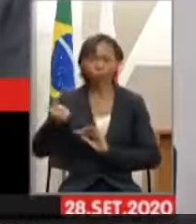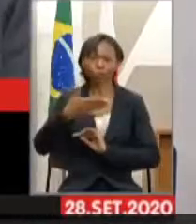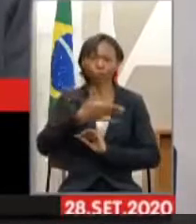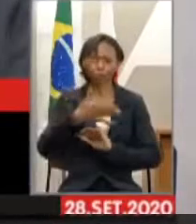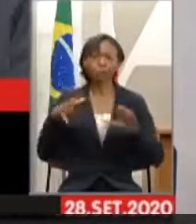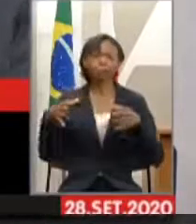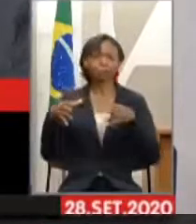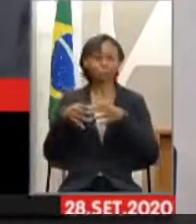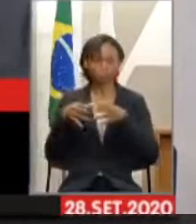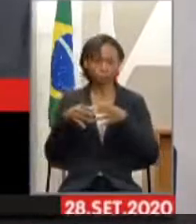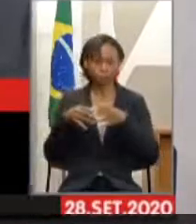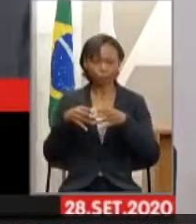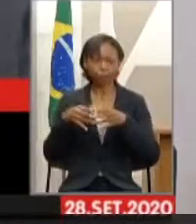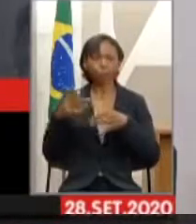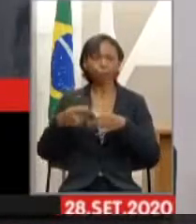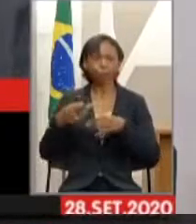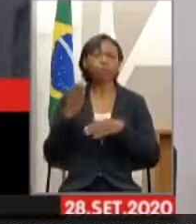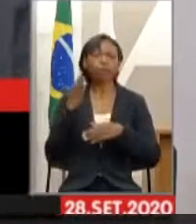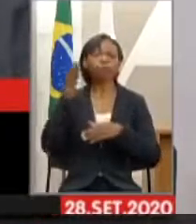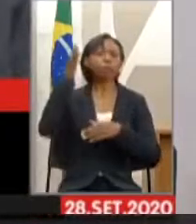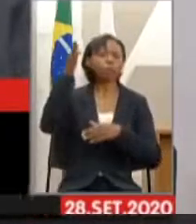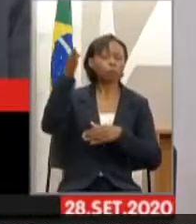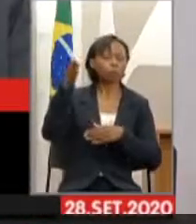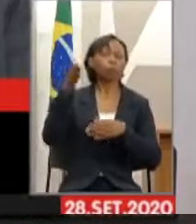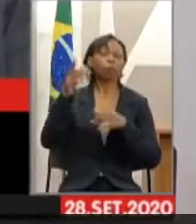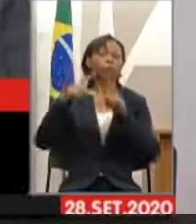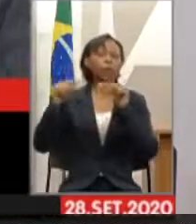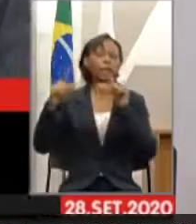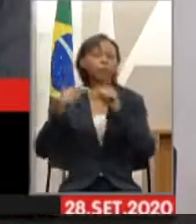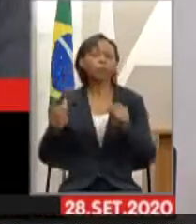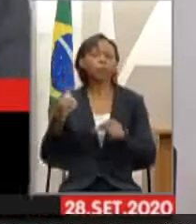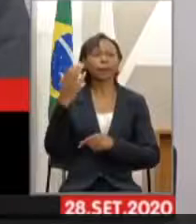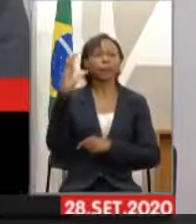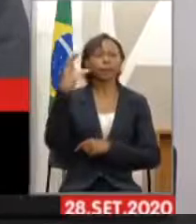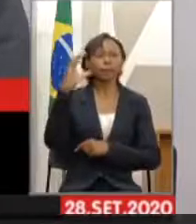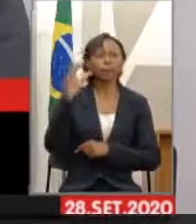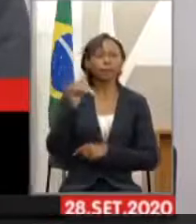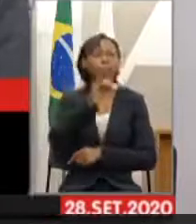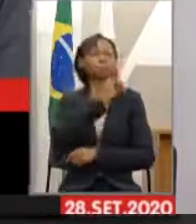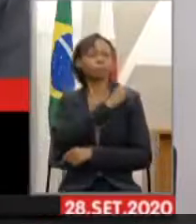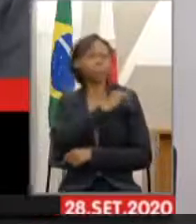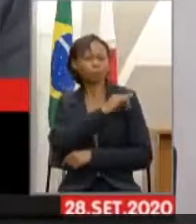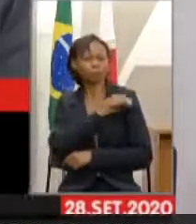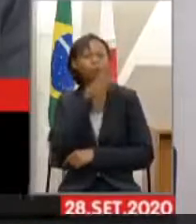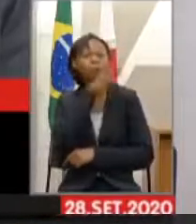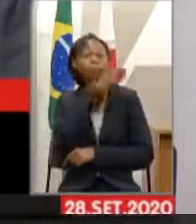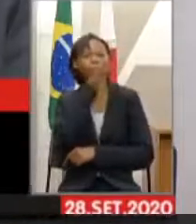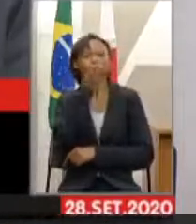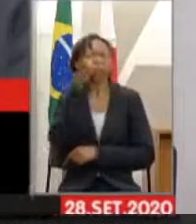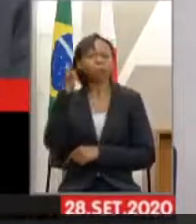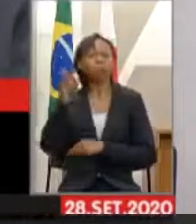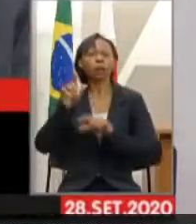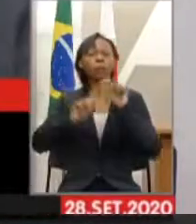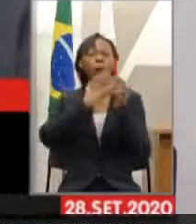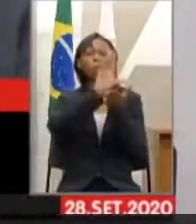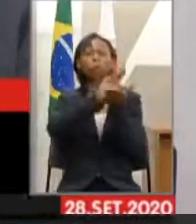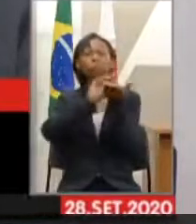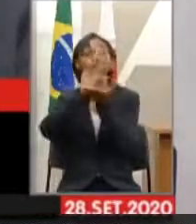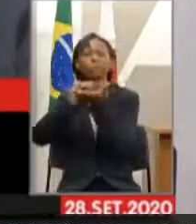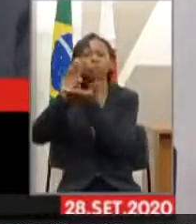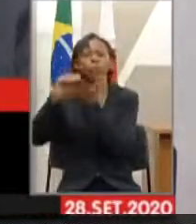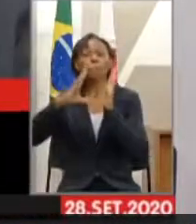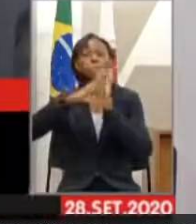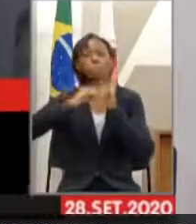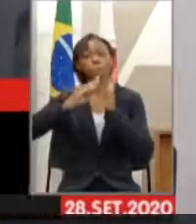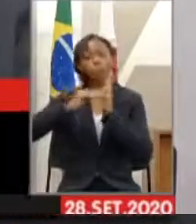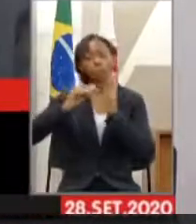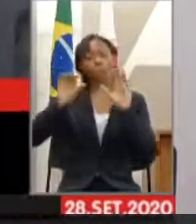visitou Brasília, visitou Curitiba, visitou Rio de Janeiro, para trazer modelos da escola especial para o